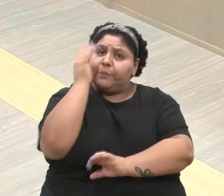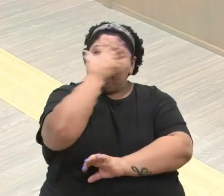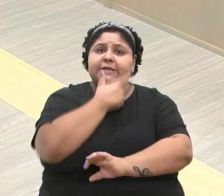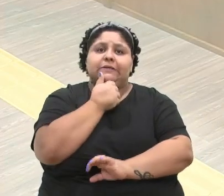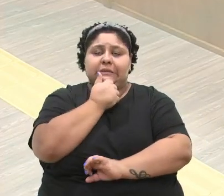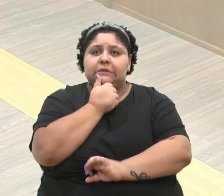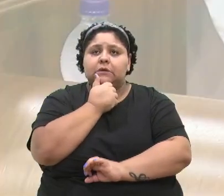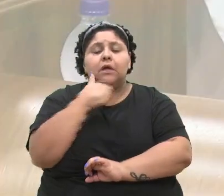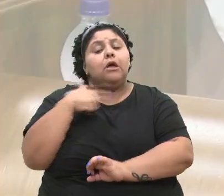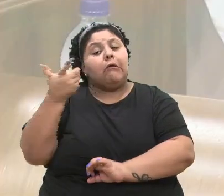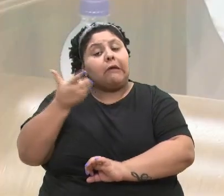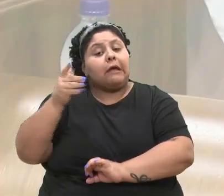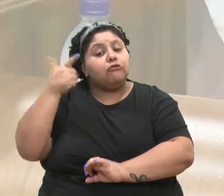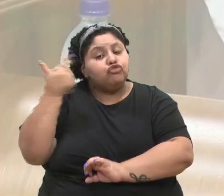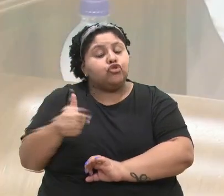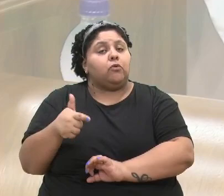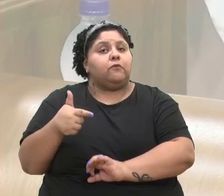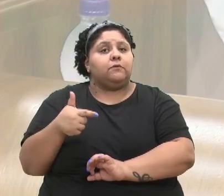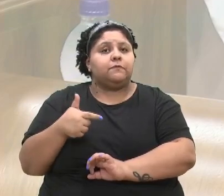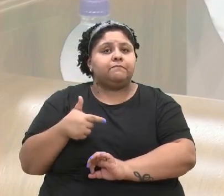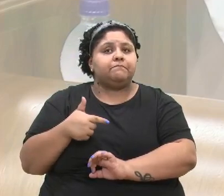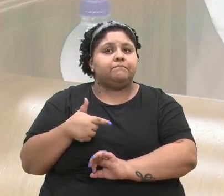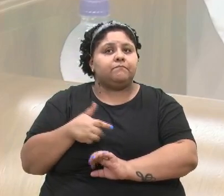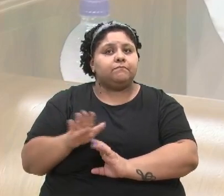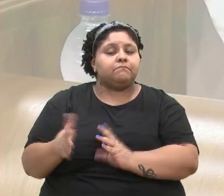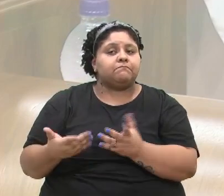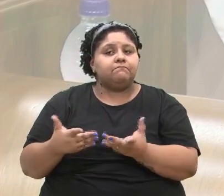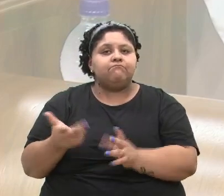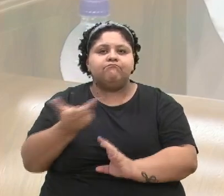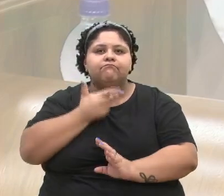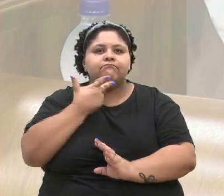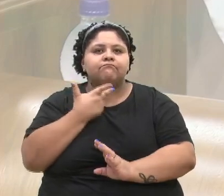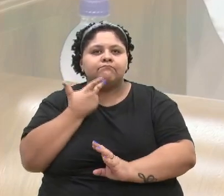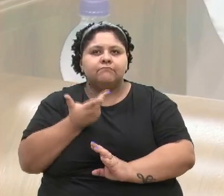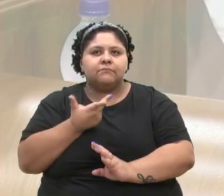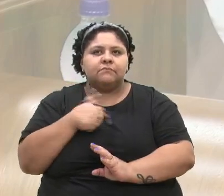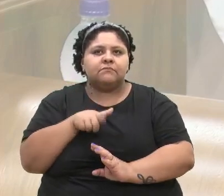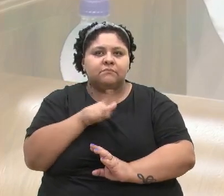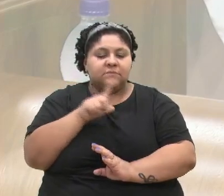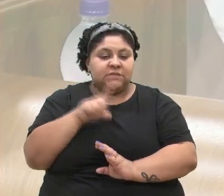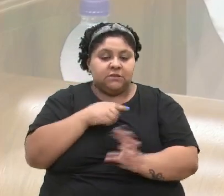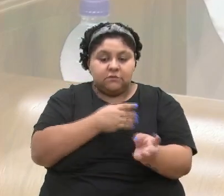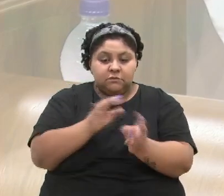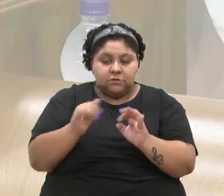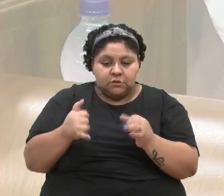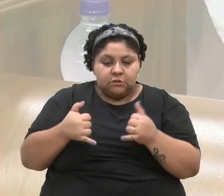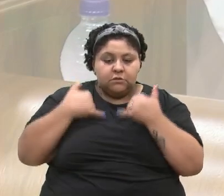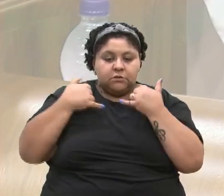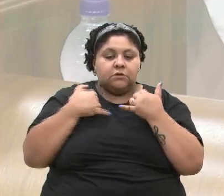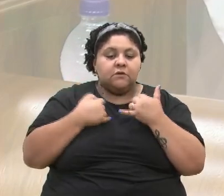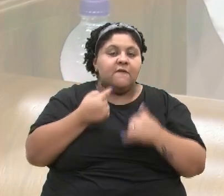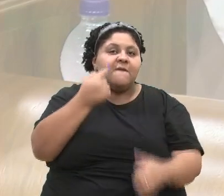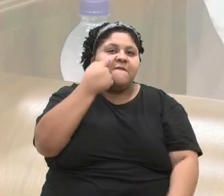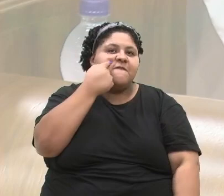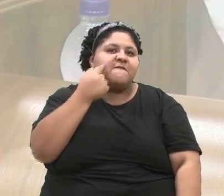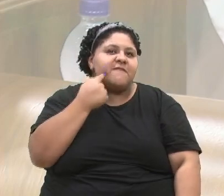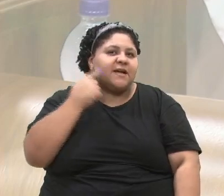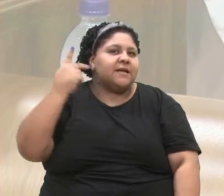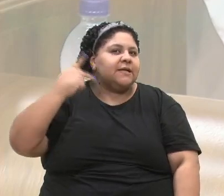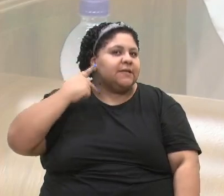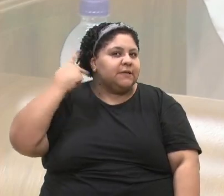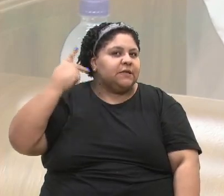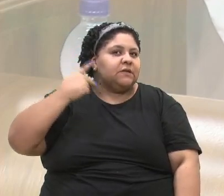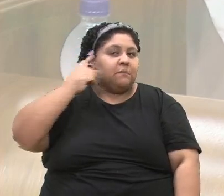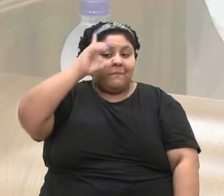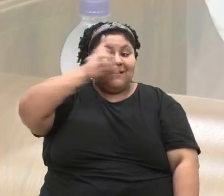Eu quero mais uma vez dizer que a gente tem muito orgulho do Wagner, que é um político que tem mandato aqui nessa